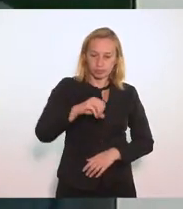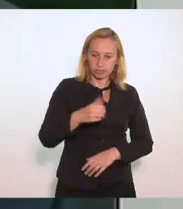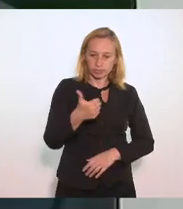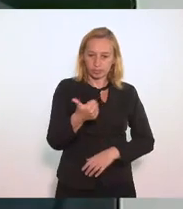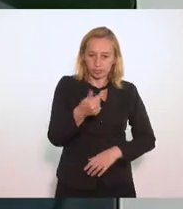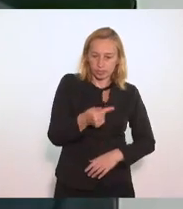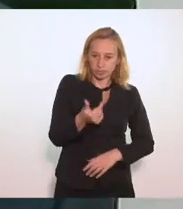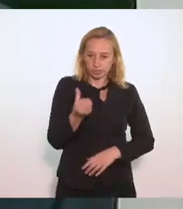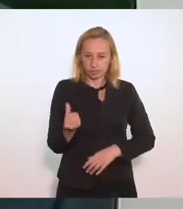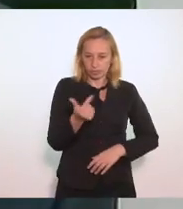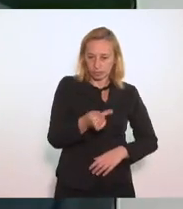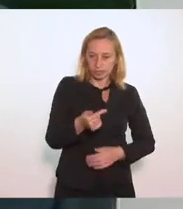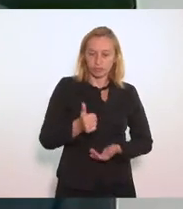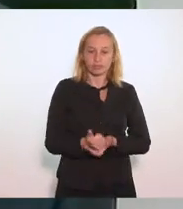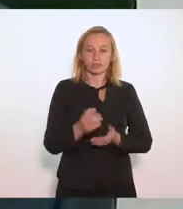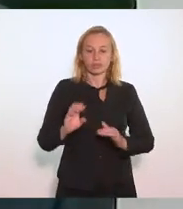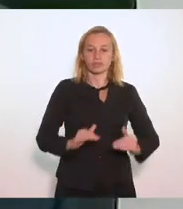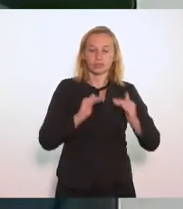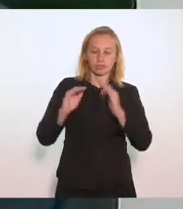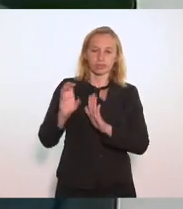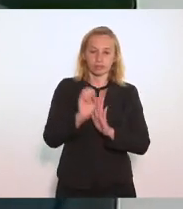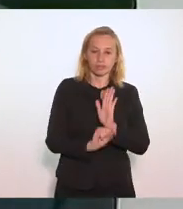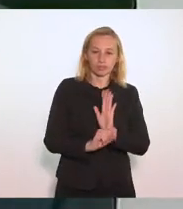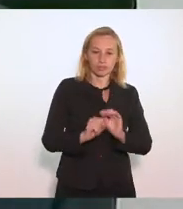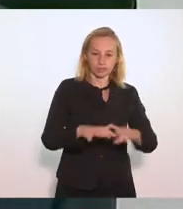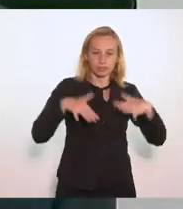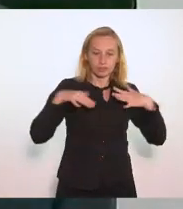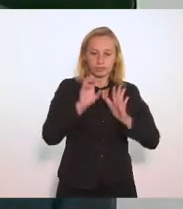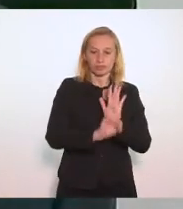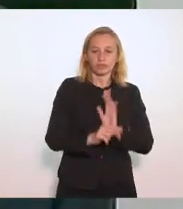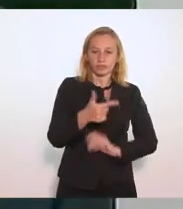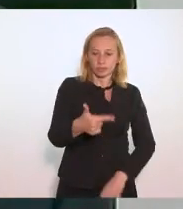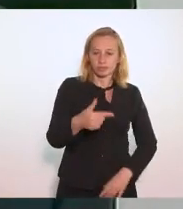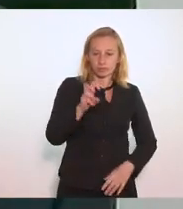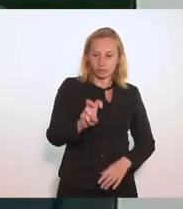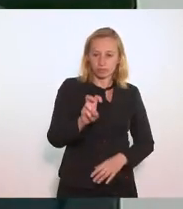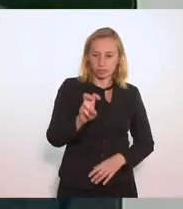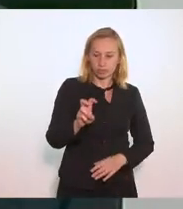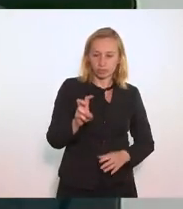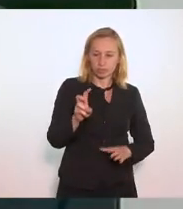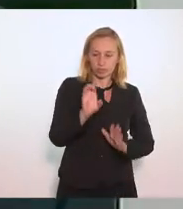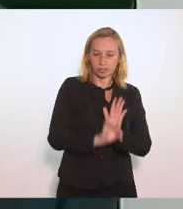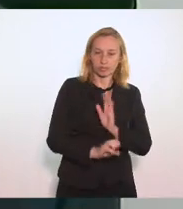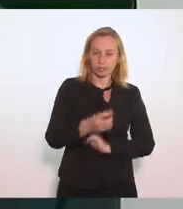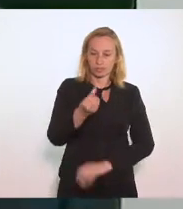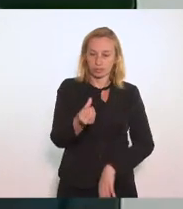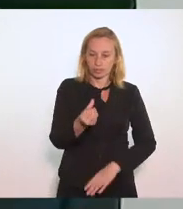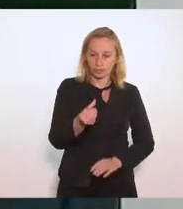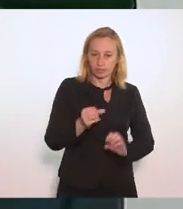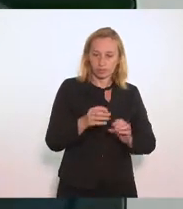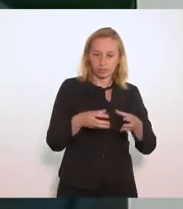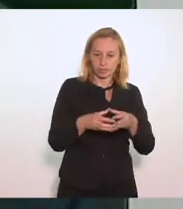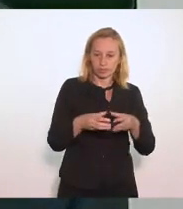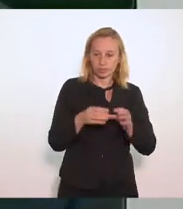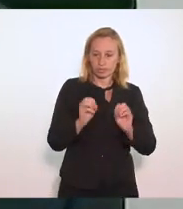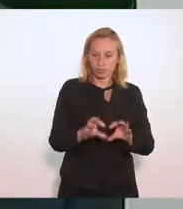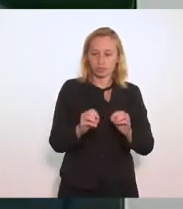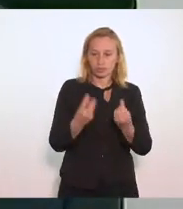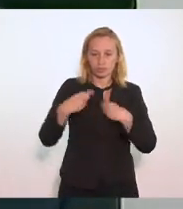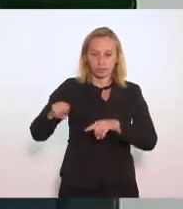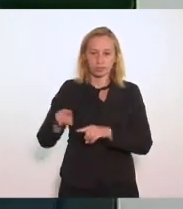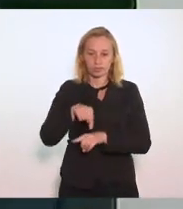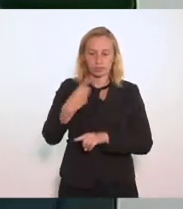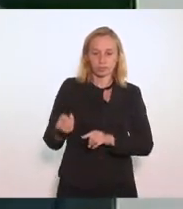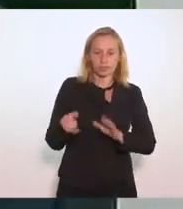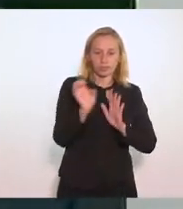Favorável com sub-emenda continuativa as emendas de plenário 2, 5 e emendas 6 da Comissão de Educação Contraram as demais